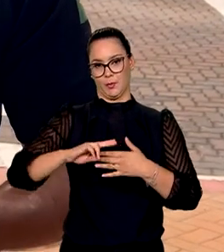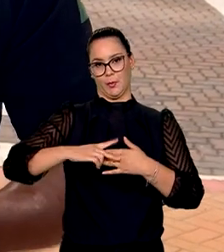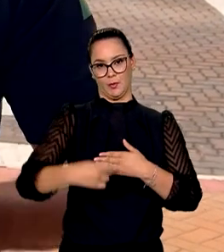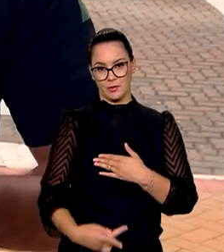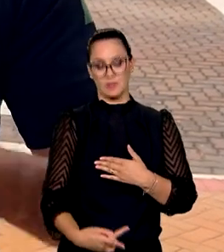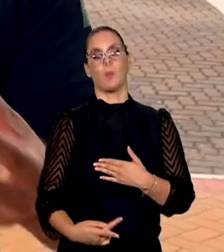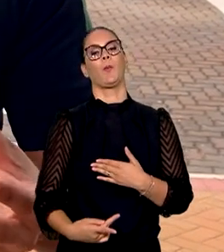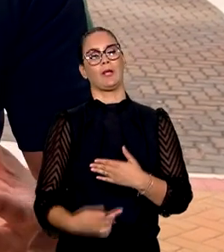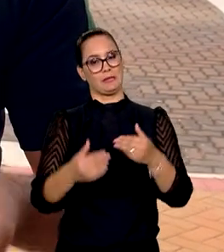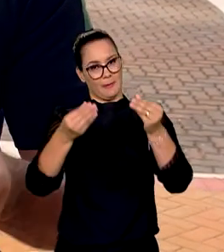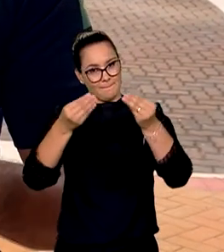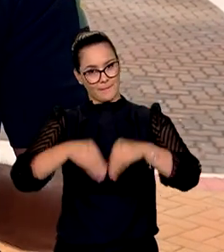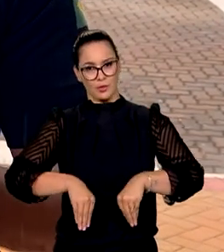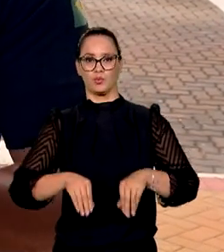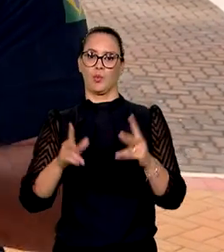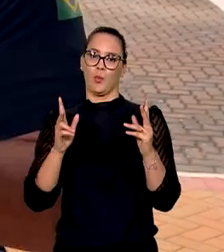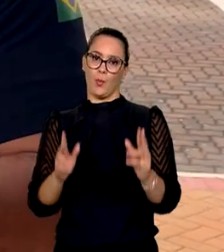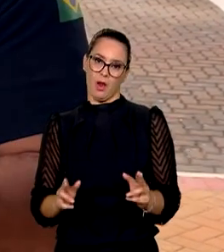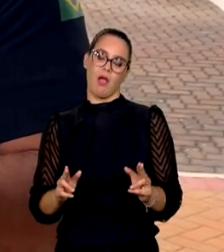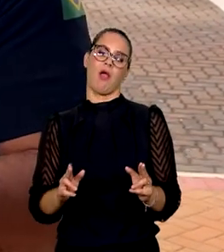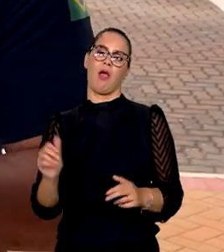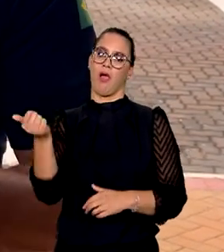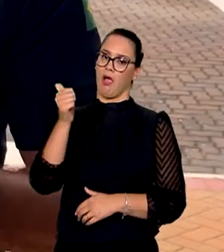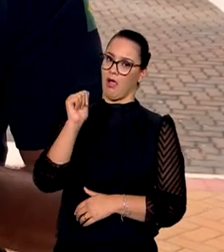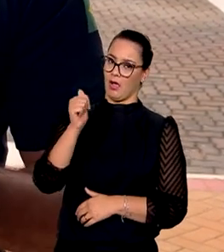tão prejudicial quanto a questão da alcoolemia na direção.